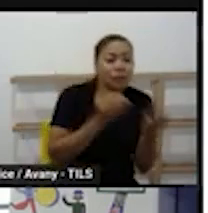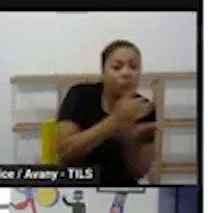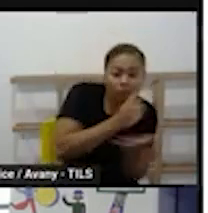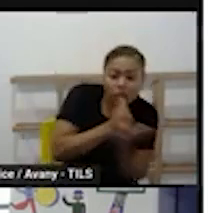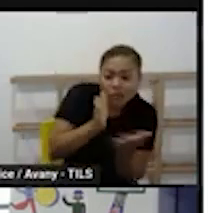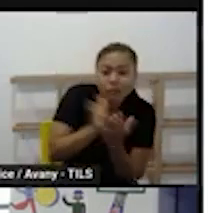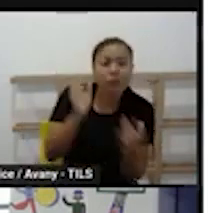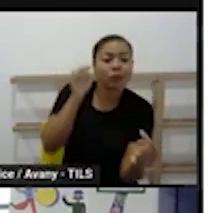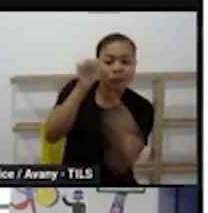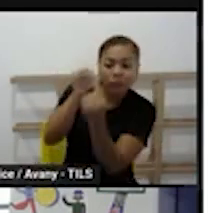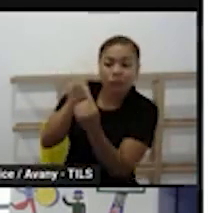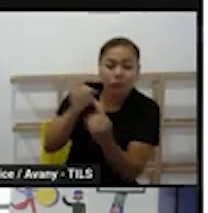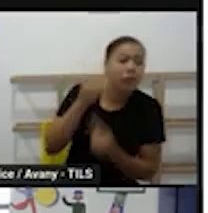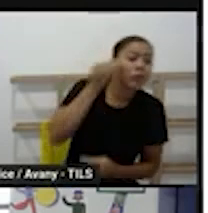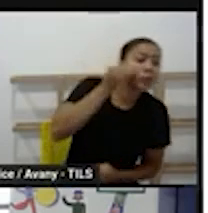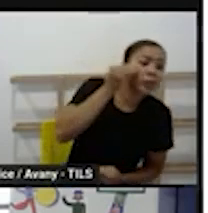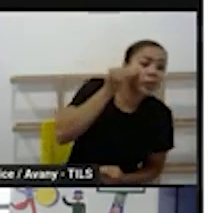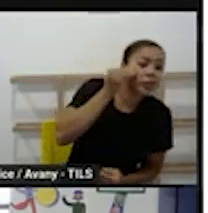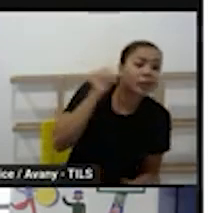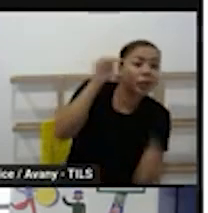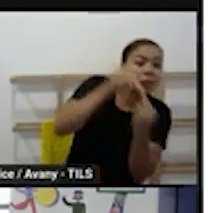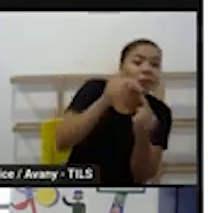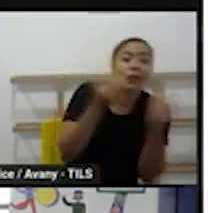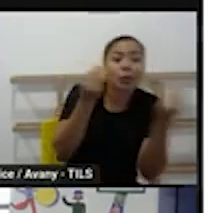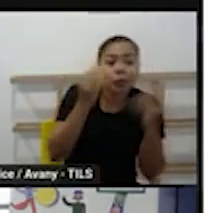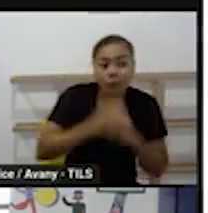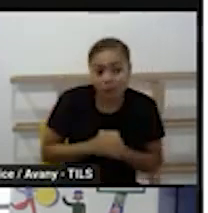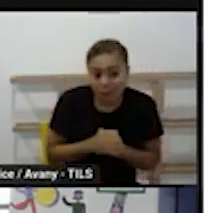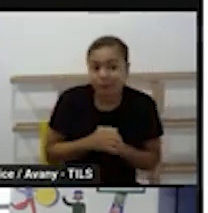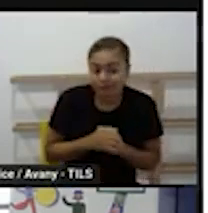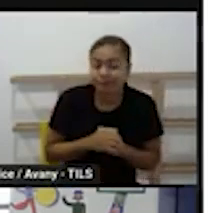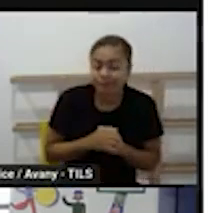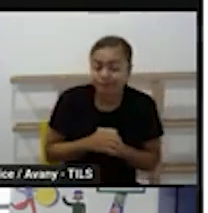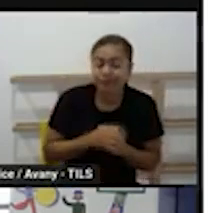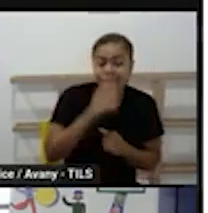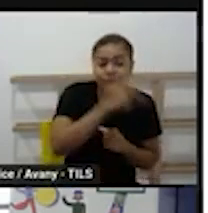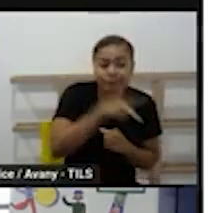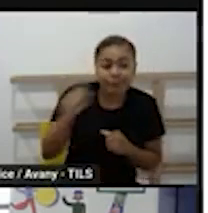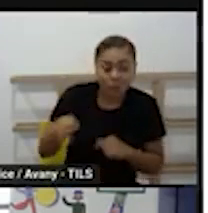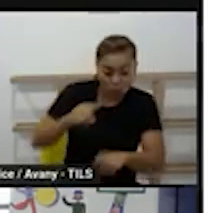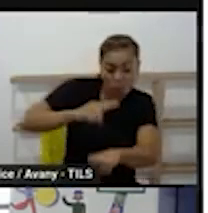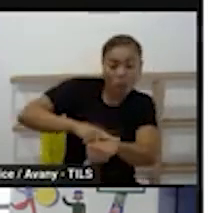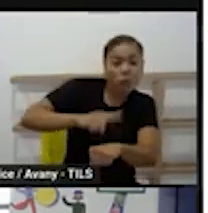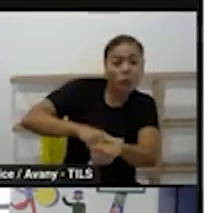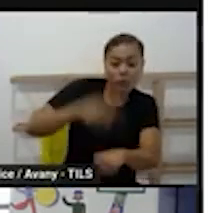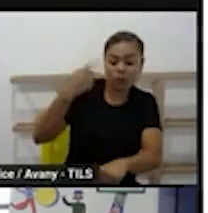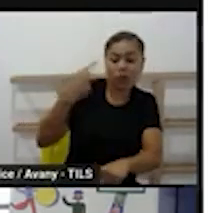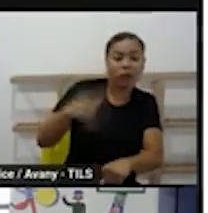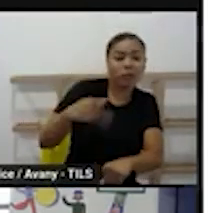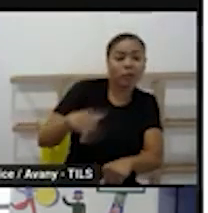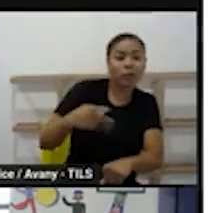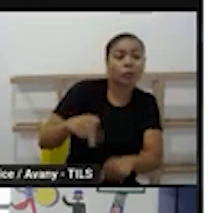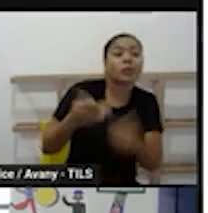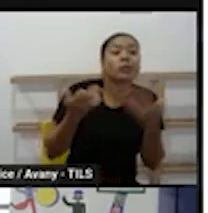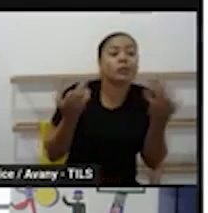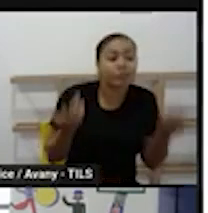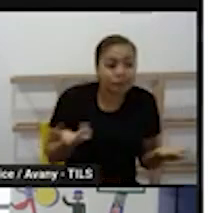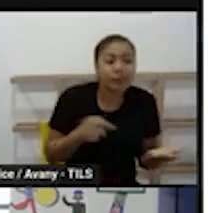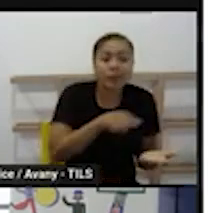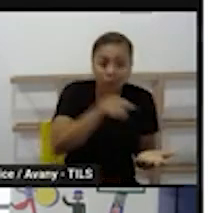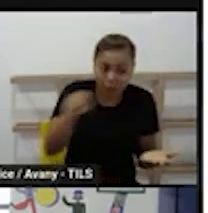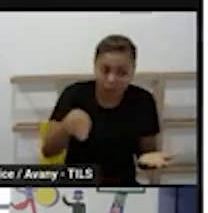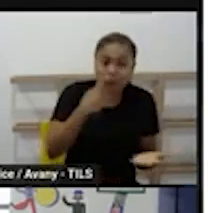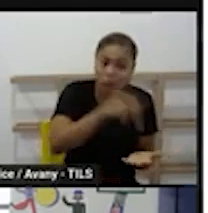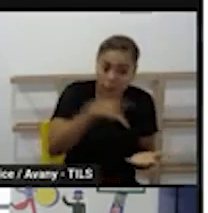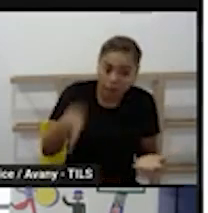determinada experiência como seria difícil para o professor distribuir esses horários então é importante que o professor já saiba em